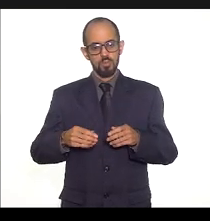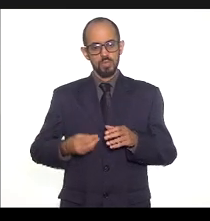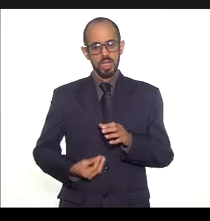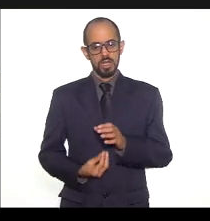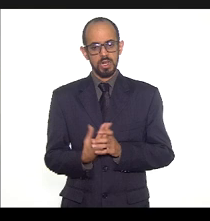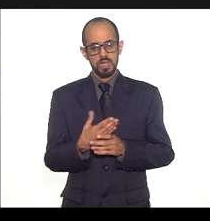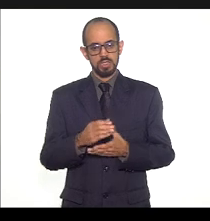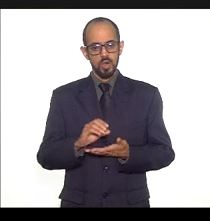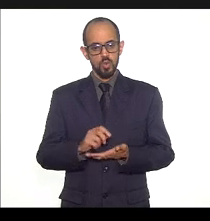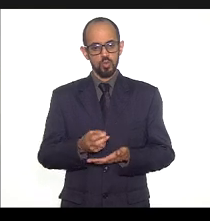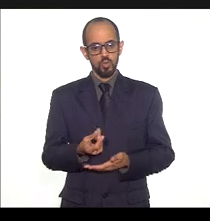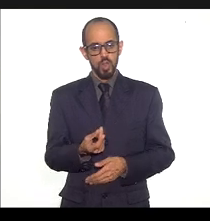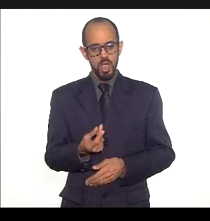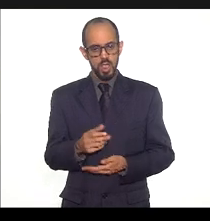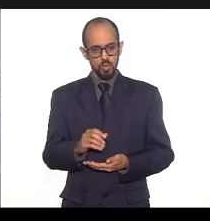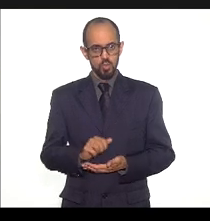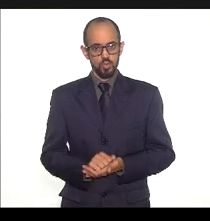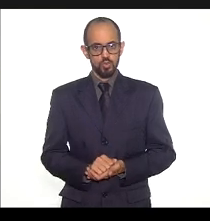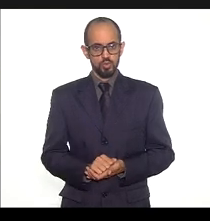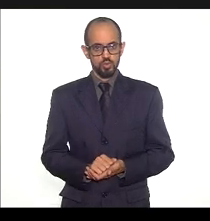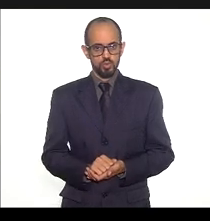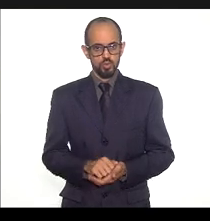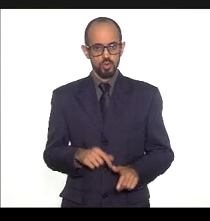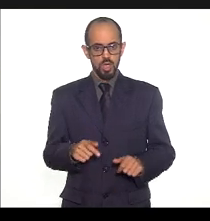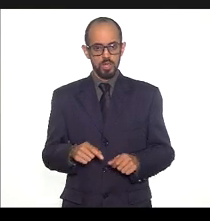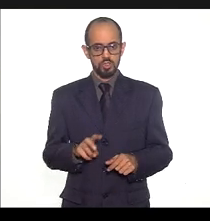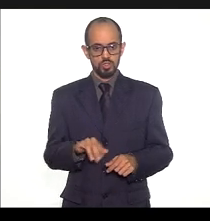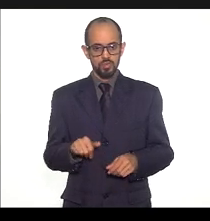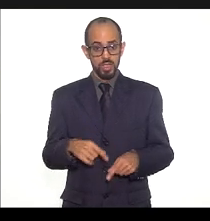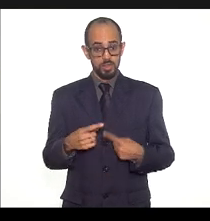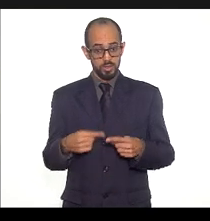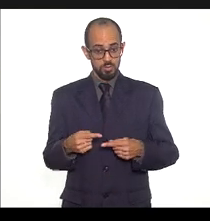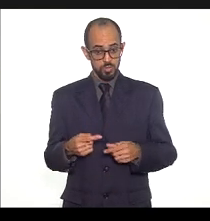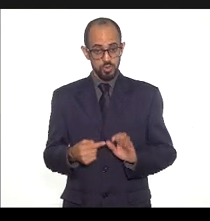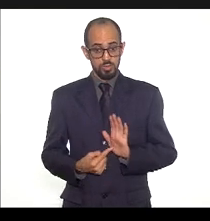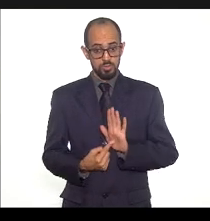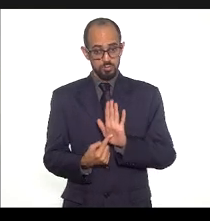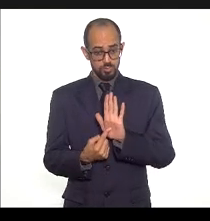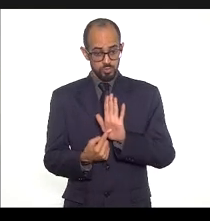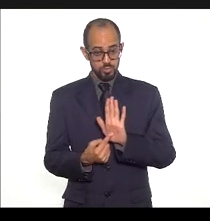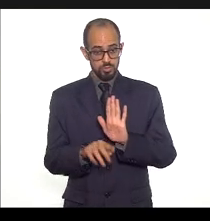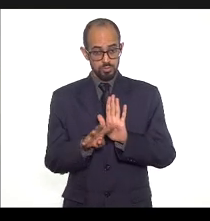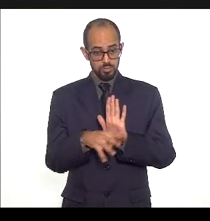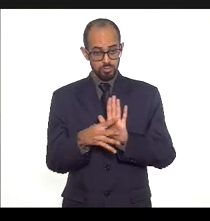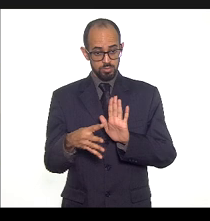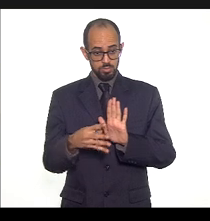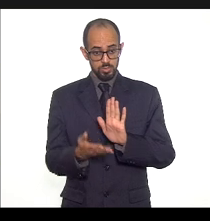lembrando que a apresentação vai ser disponibilizada e que a gente vai continuar lendo a conclusão das tabernas